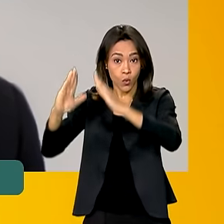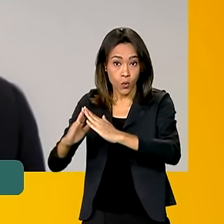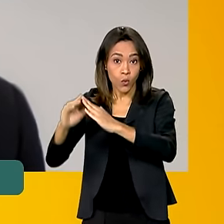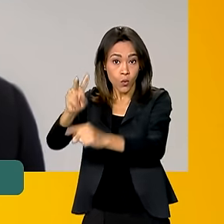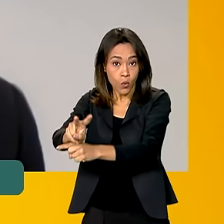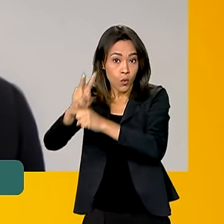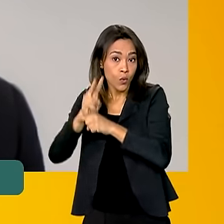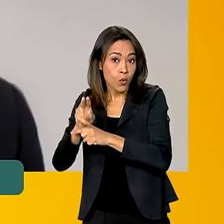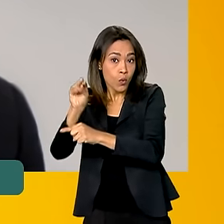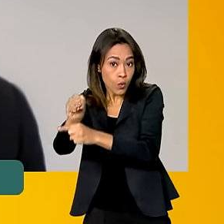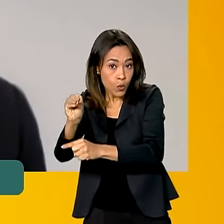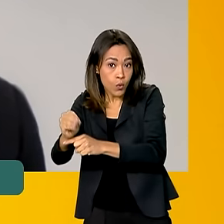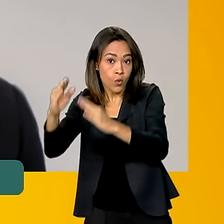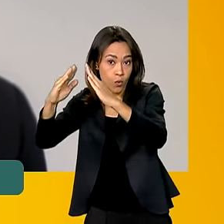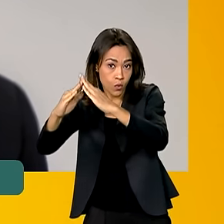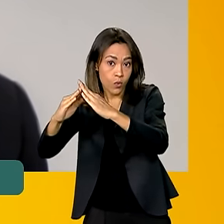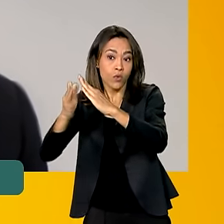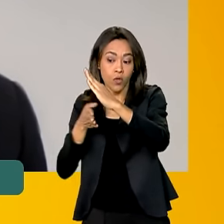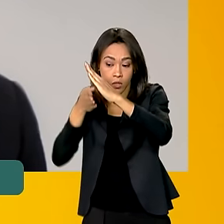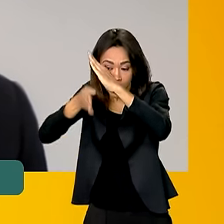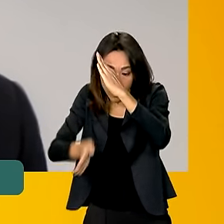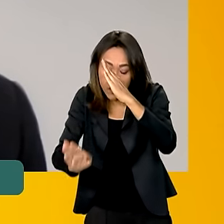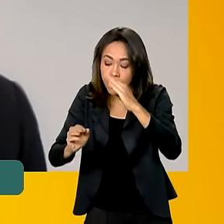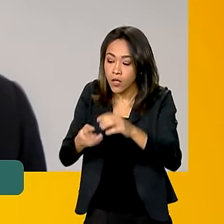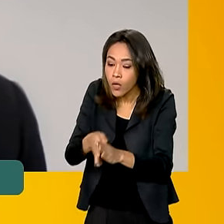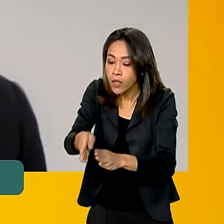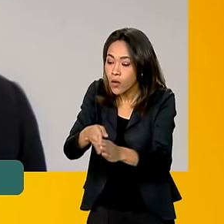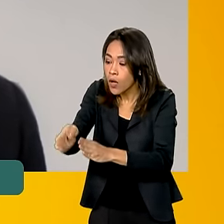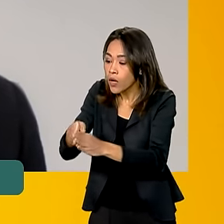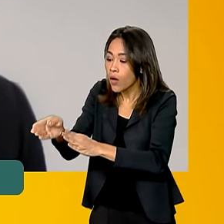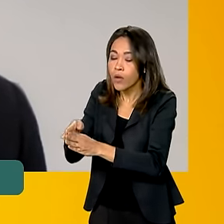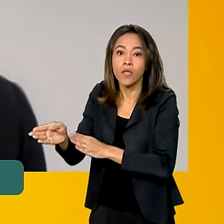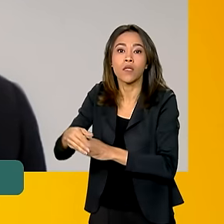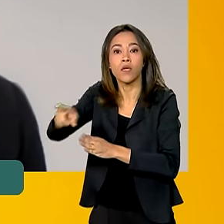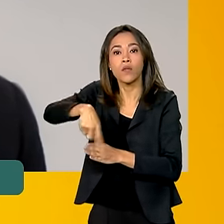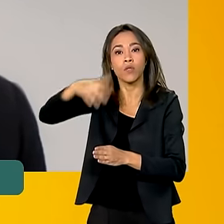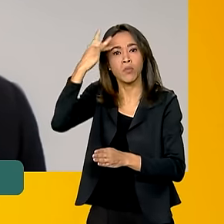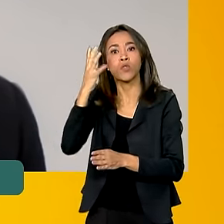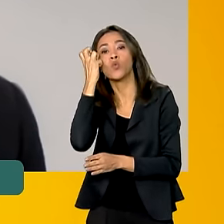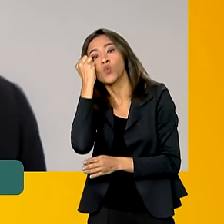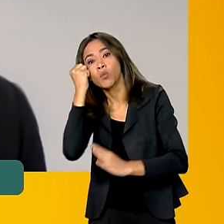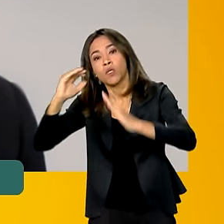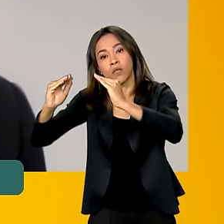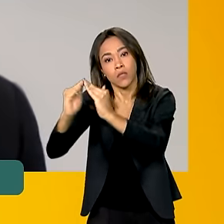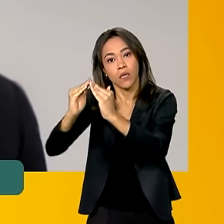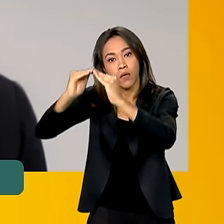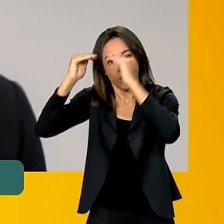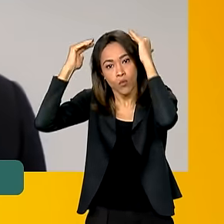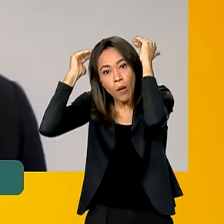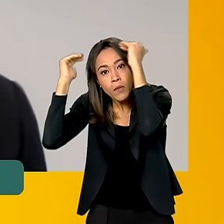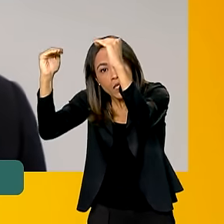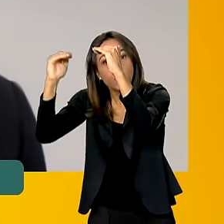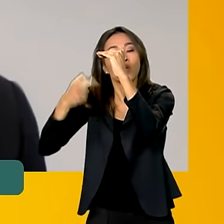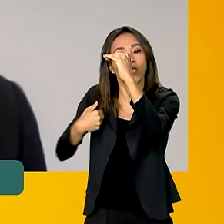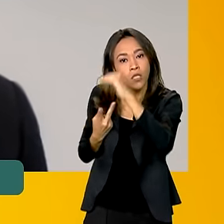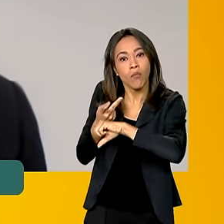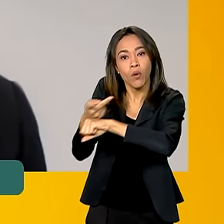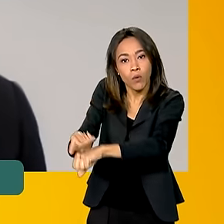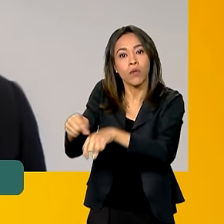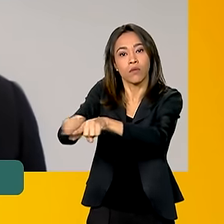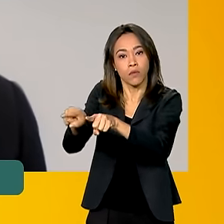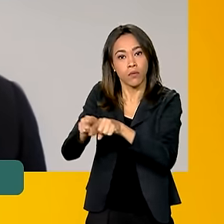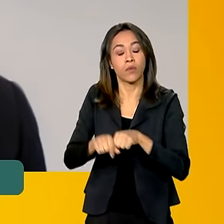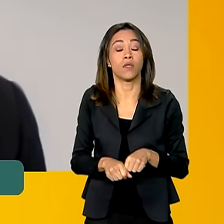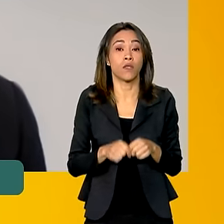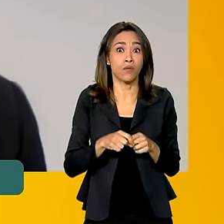programas, dos benefícios, orientando. E lá mesmo, no abrigo, fazendo os encaminhamentos e pagamentos. Então, todo um movimento,